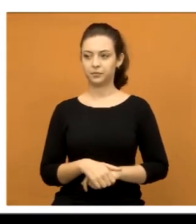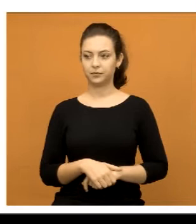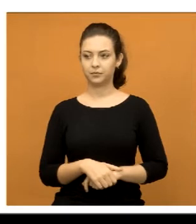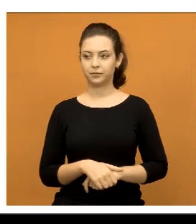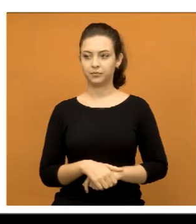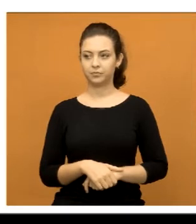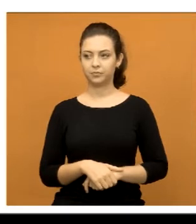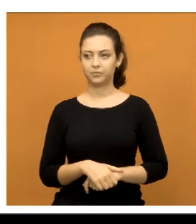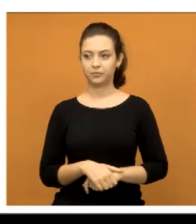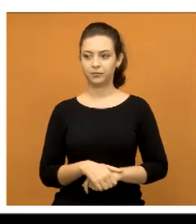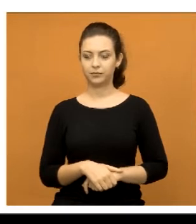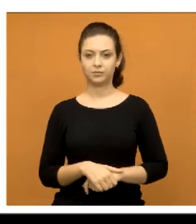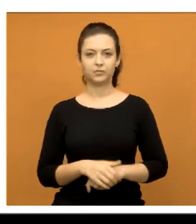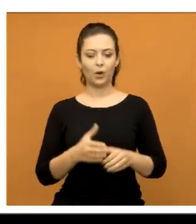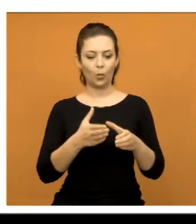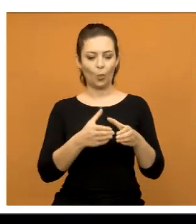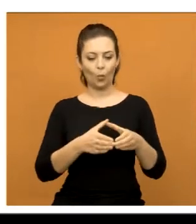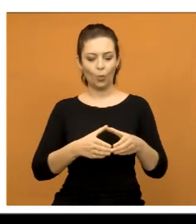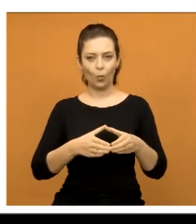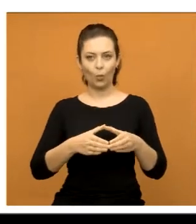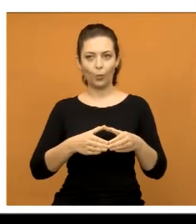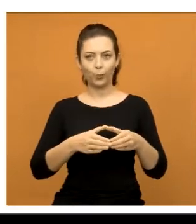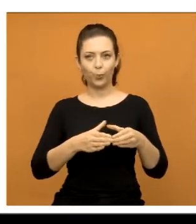é o buraco